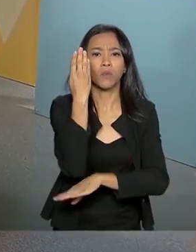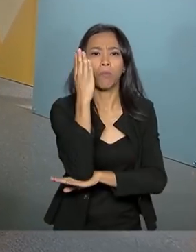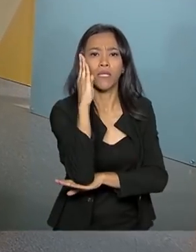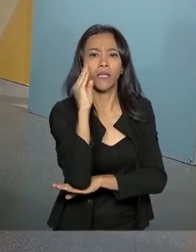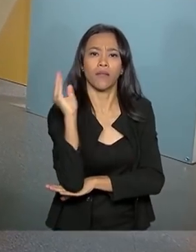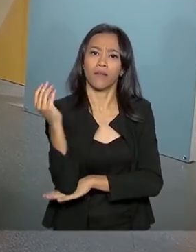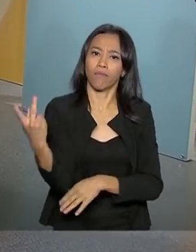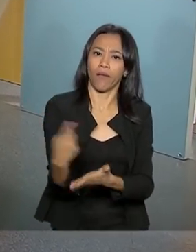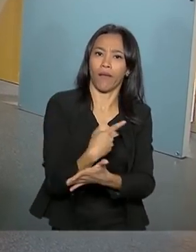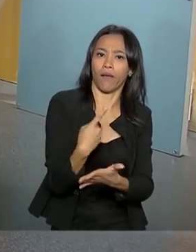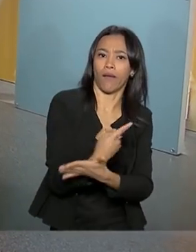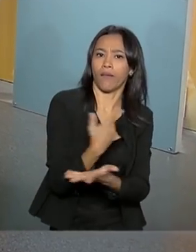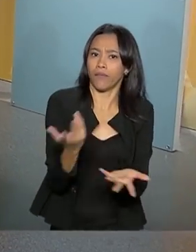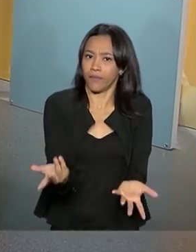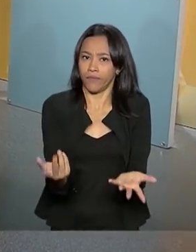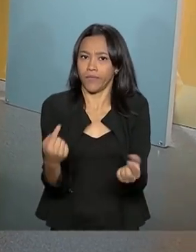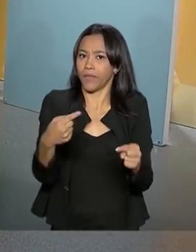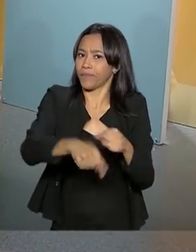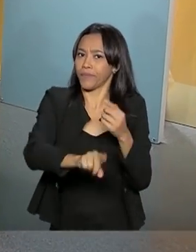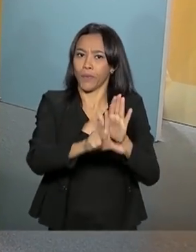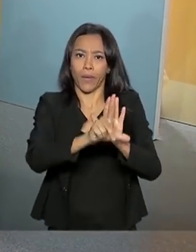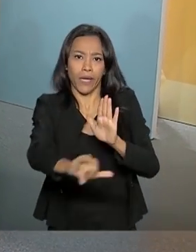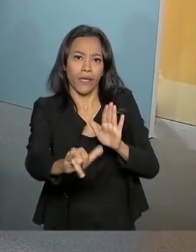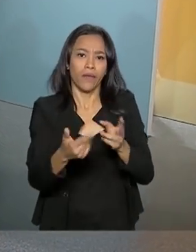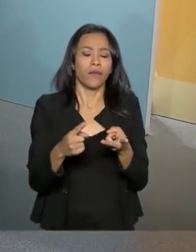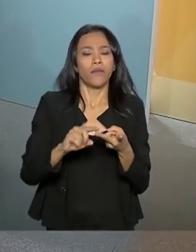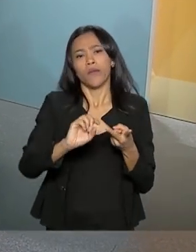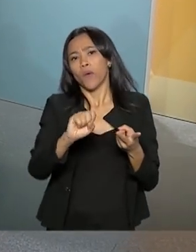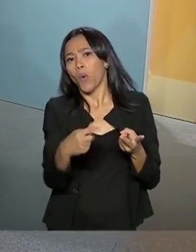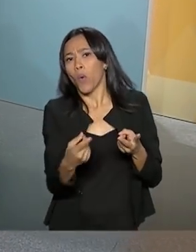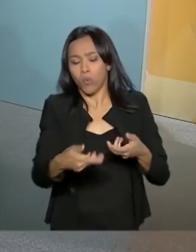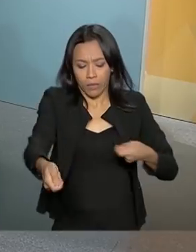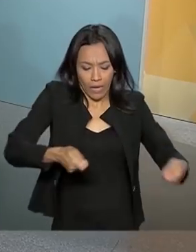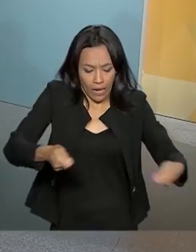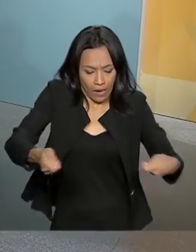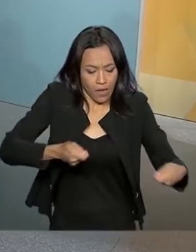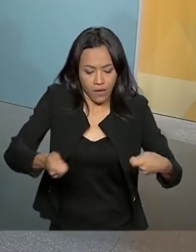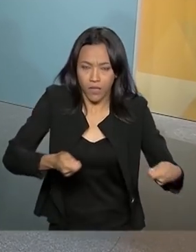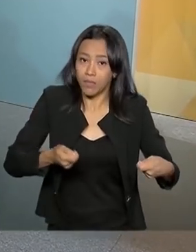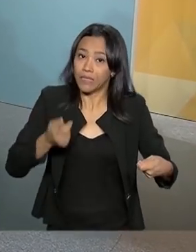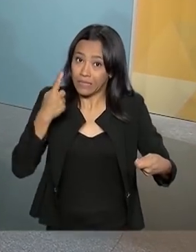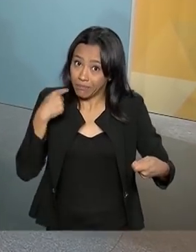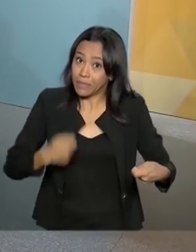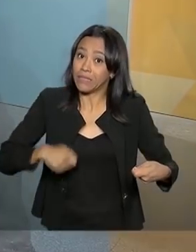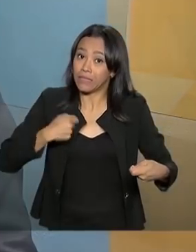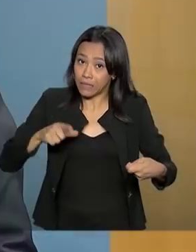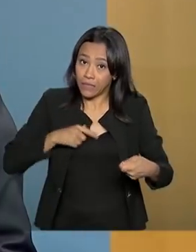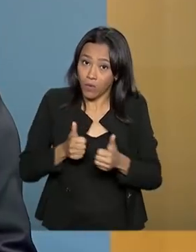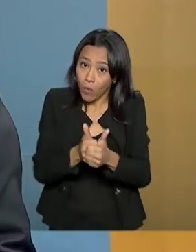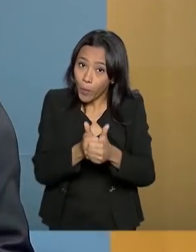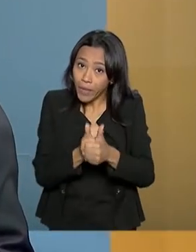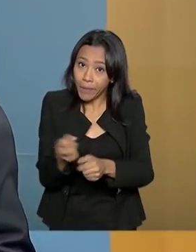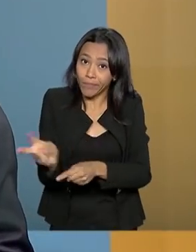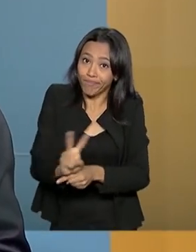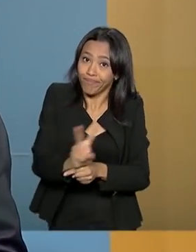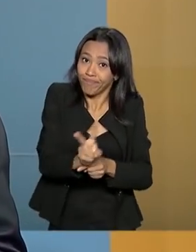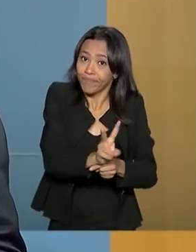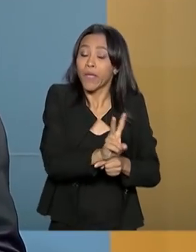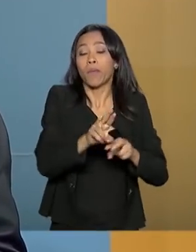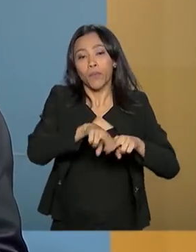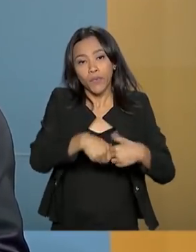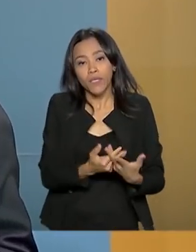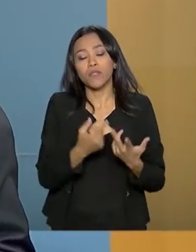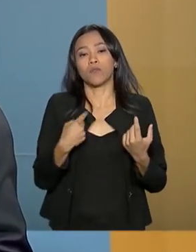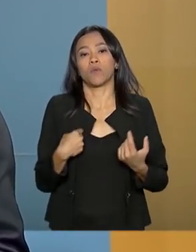pelo garimpo, pela invasão de terras, enfim. Nós temos que ter um monitoramento muito bem feito. E para isso, o Ministério, junto com outros órgãos do